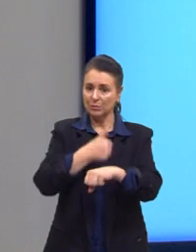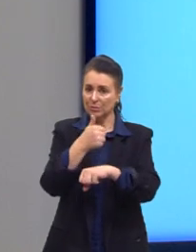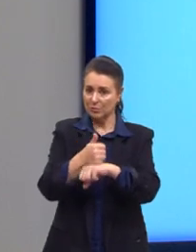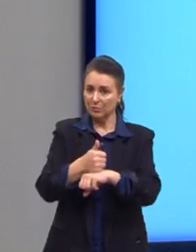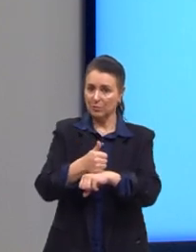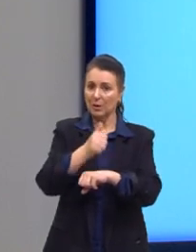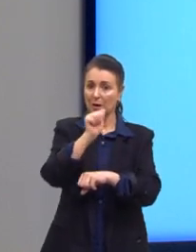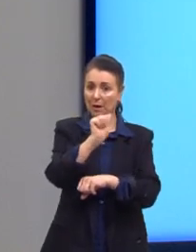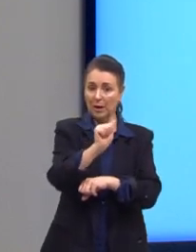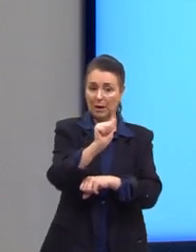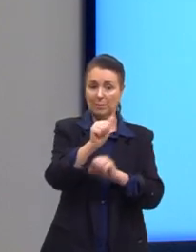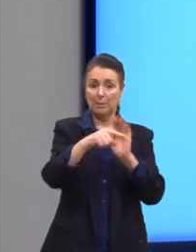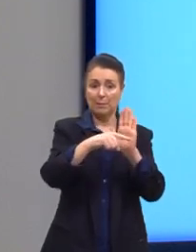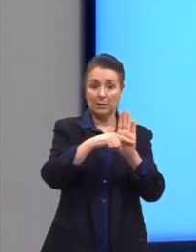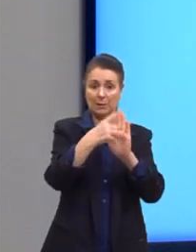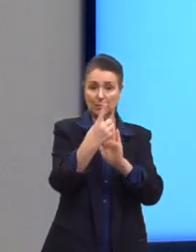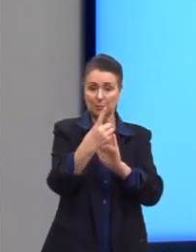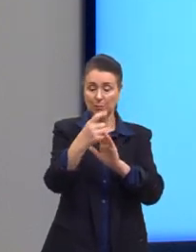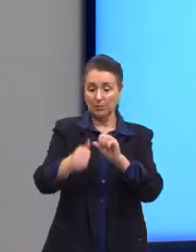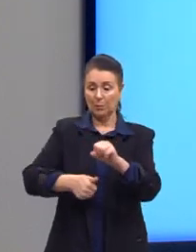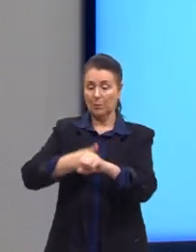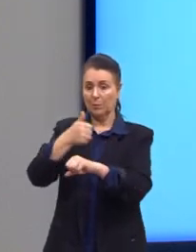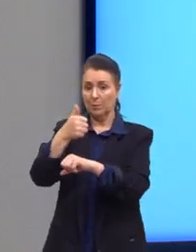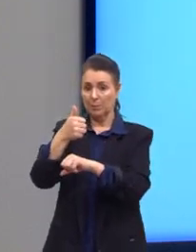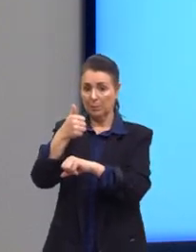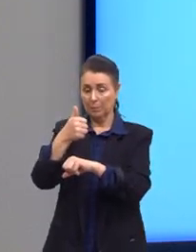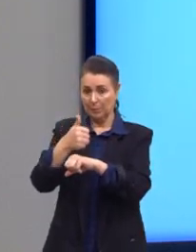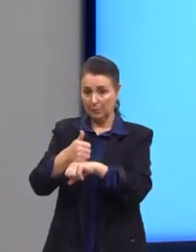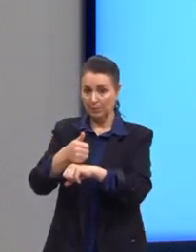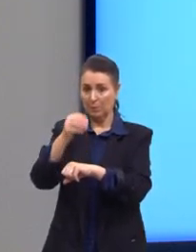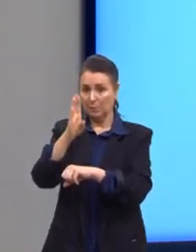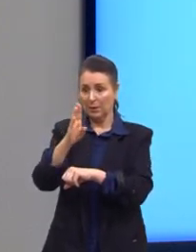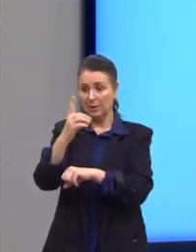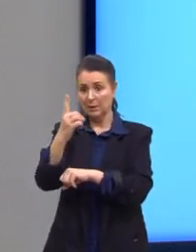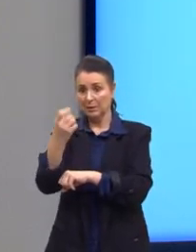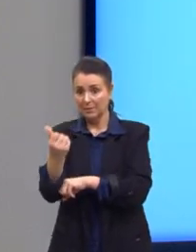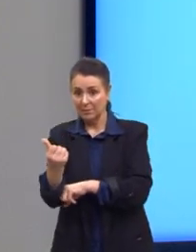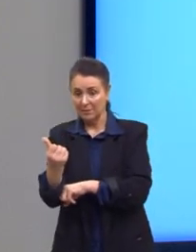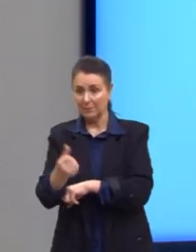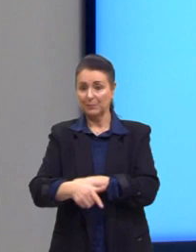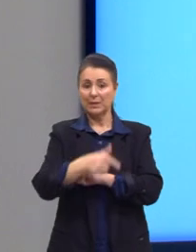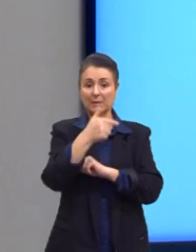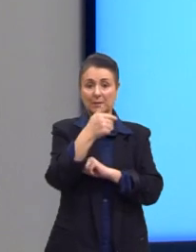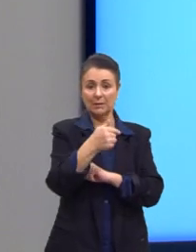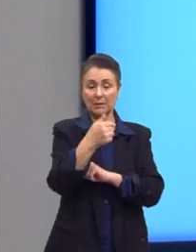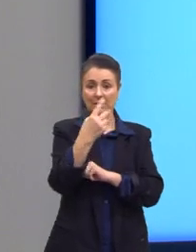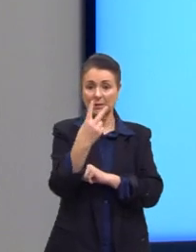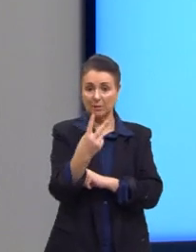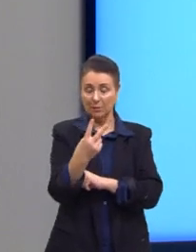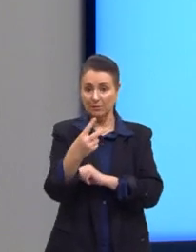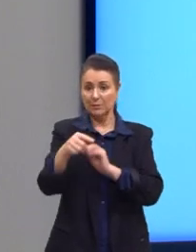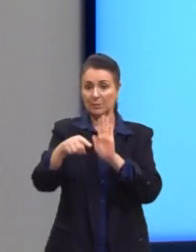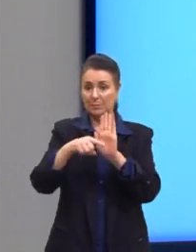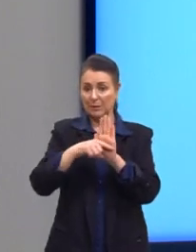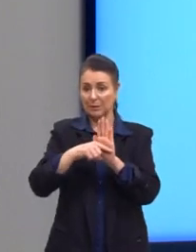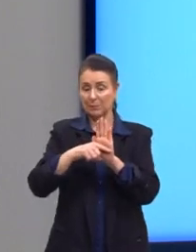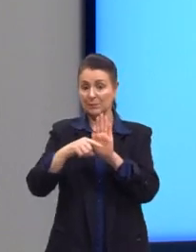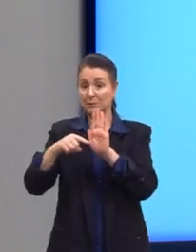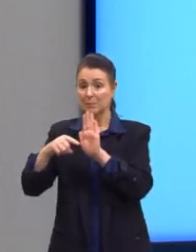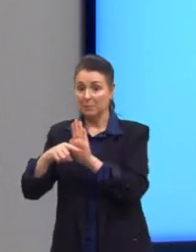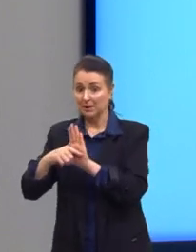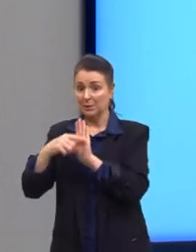por menos 1 e vamos substituir o B por 16. Então, 72 menos menos 1